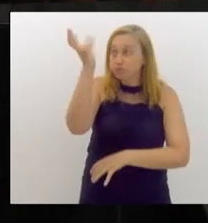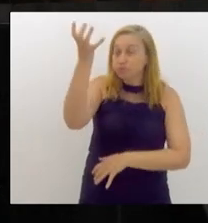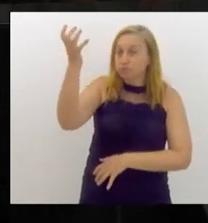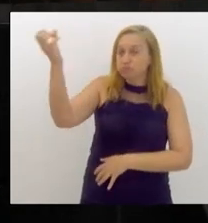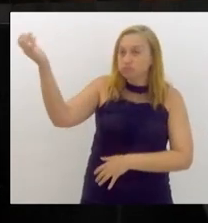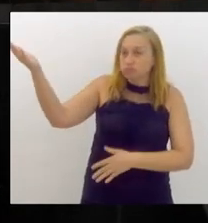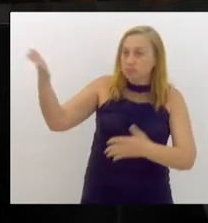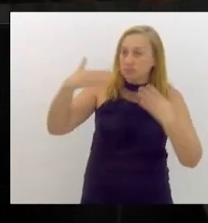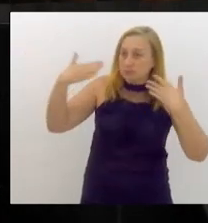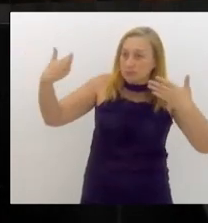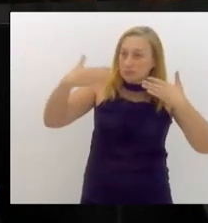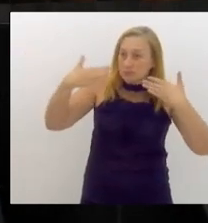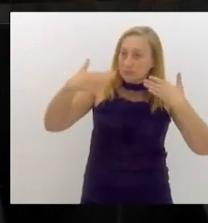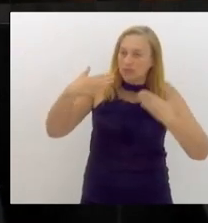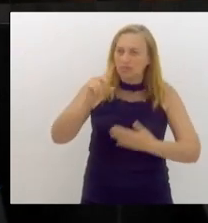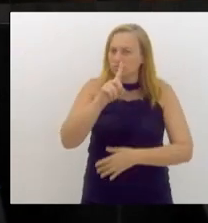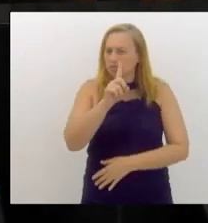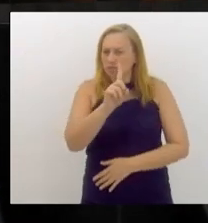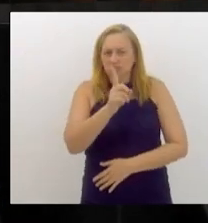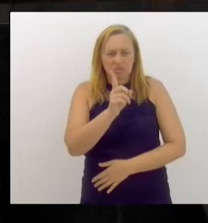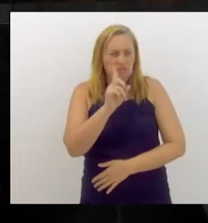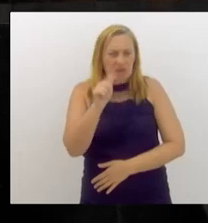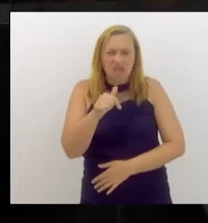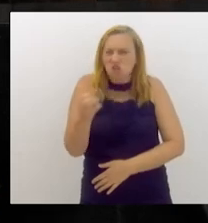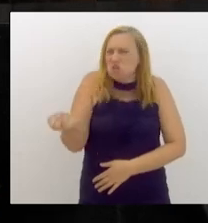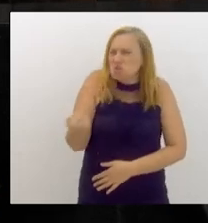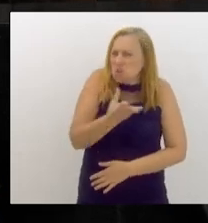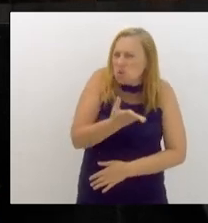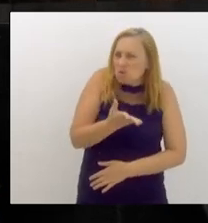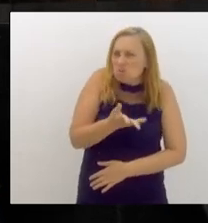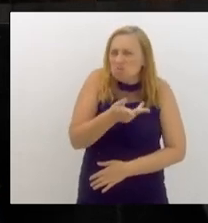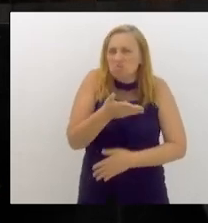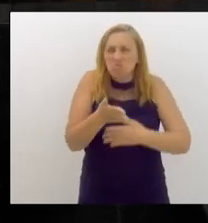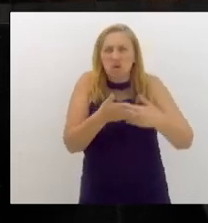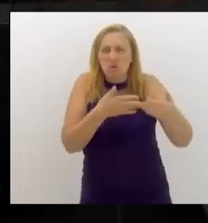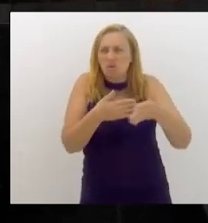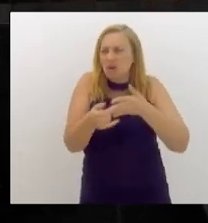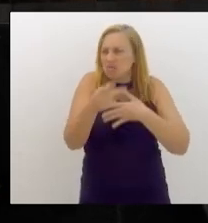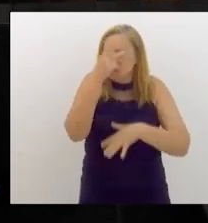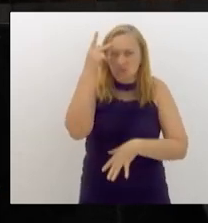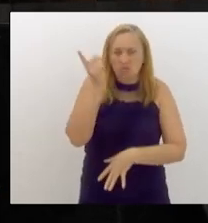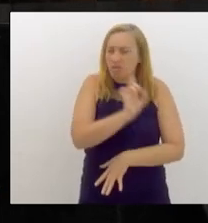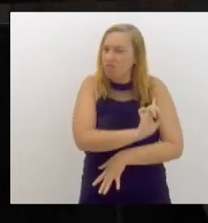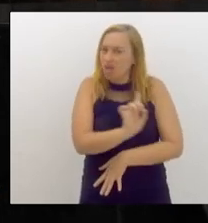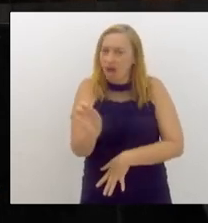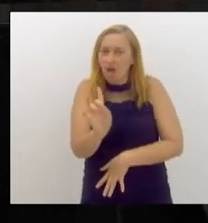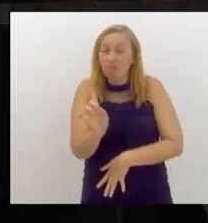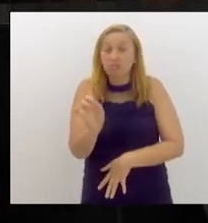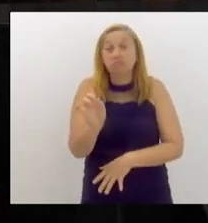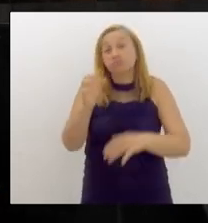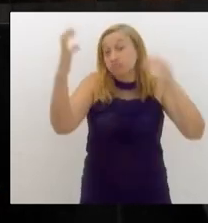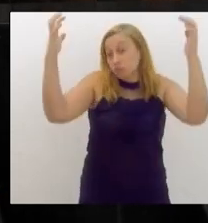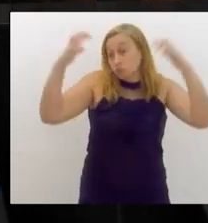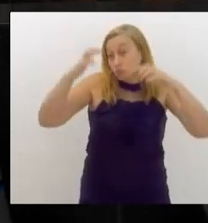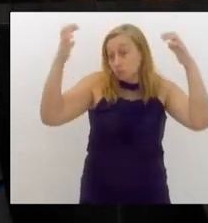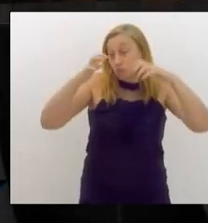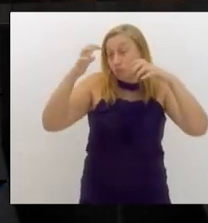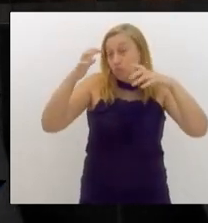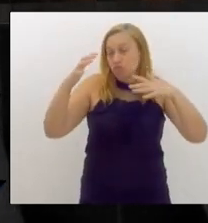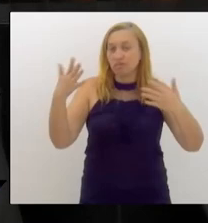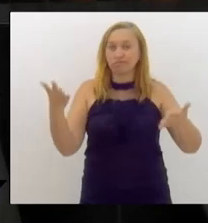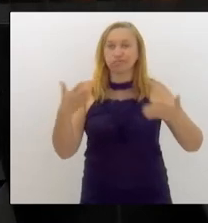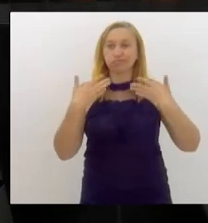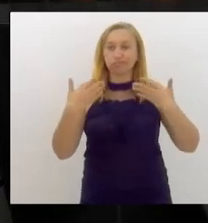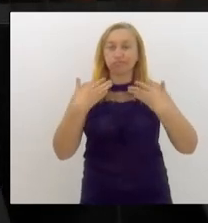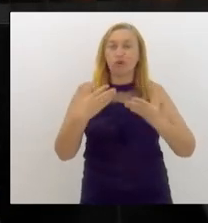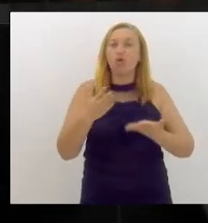Que não é novidade para ninguém, novidade nenhuma, por isso são chuvas de verão. Nós estamos no